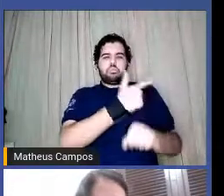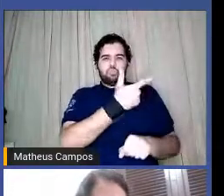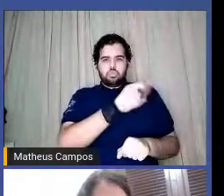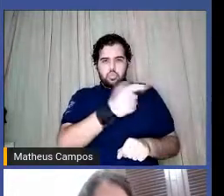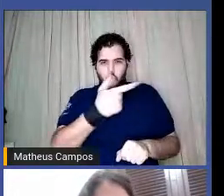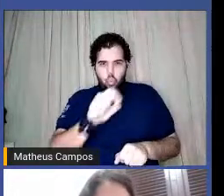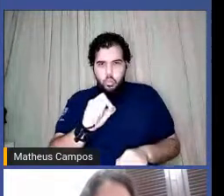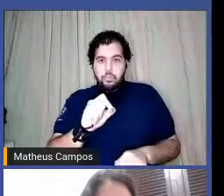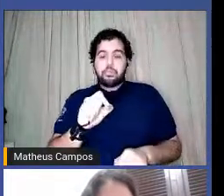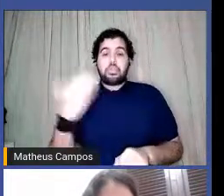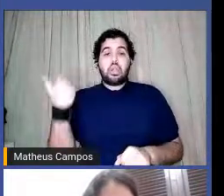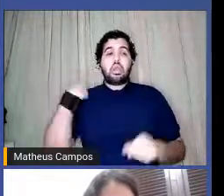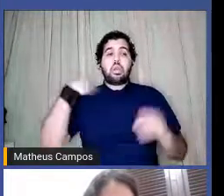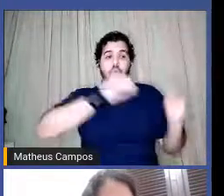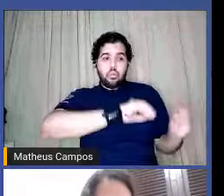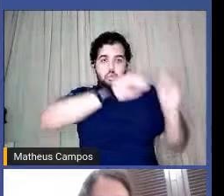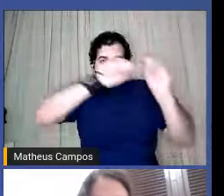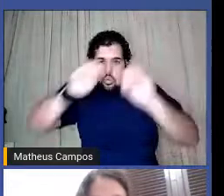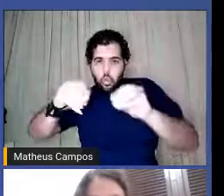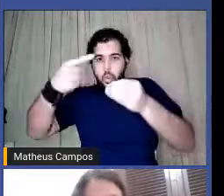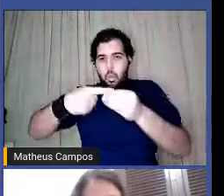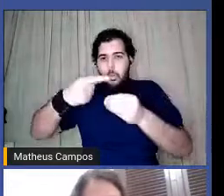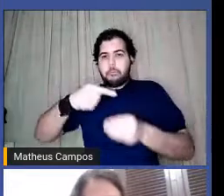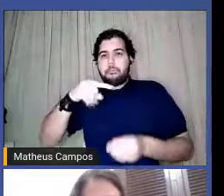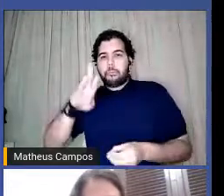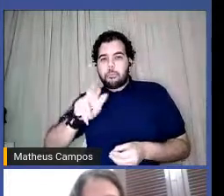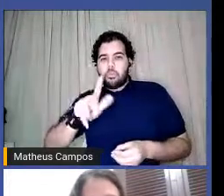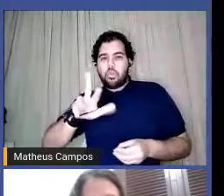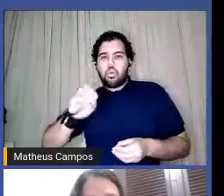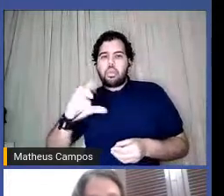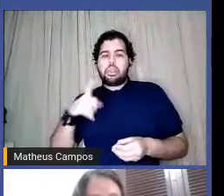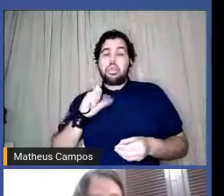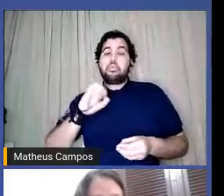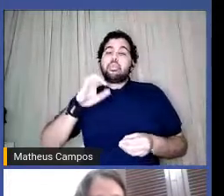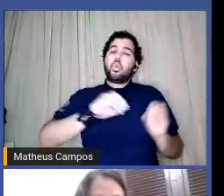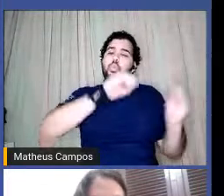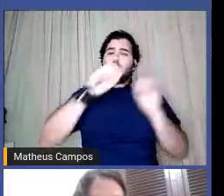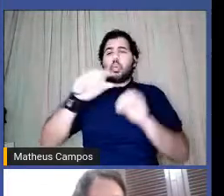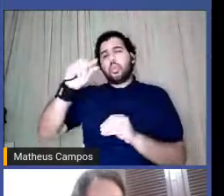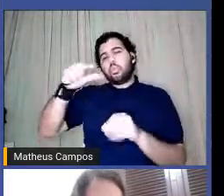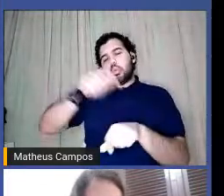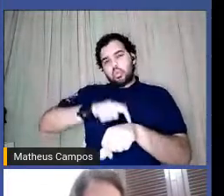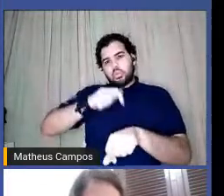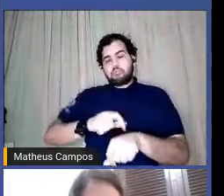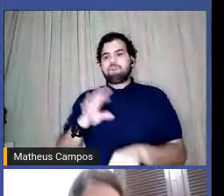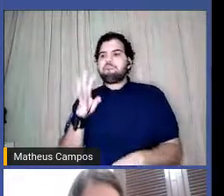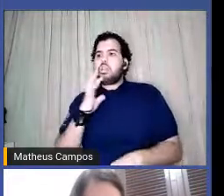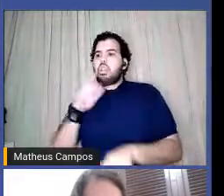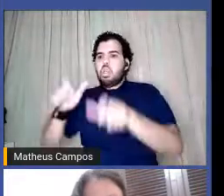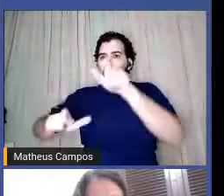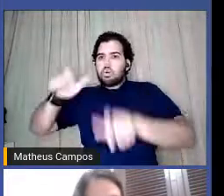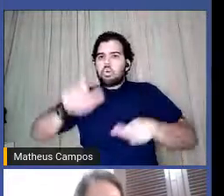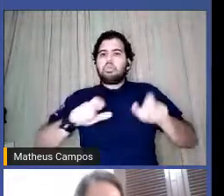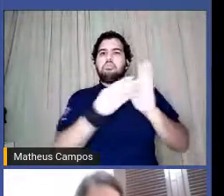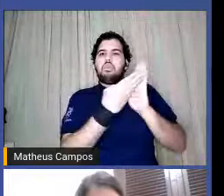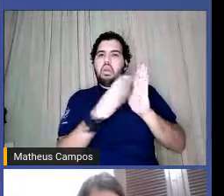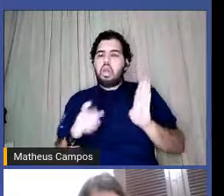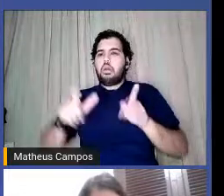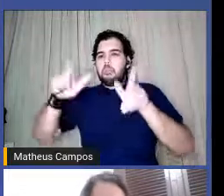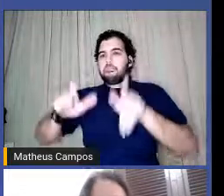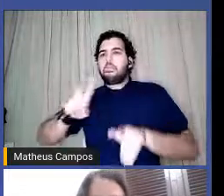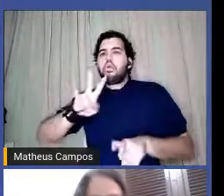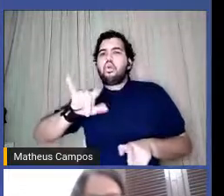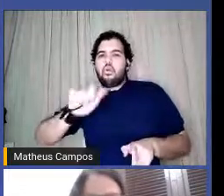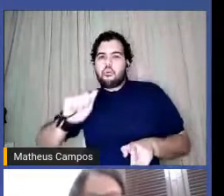quando eu me mudei para o bairro Barroso, eu tinha me mudado há pouco tempo, conheci o pessoal da Biblioteca Viva Barroso, que é muito importante